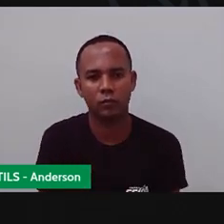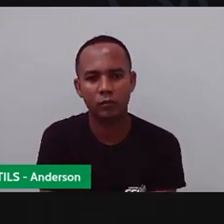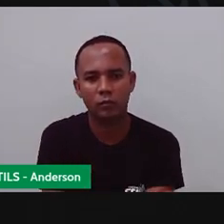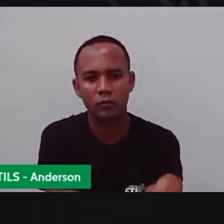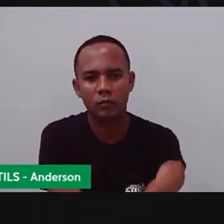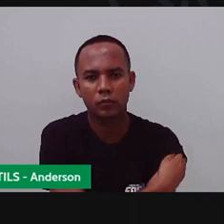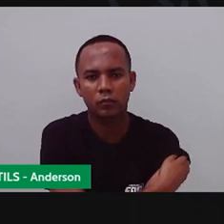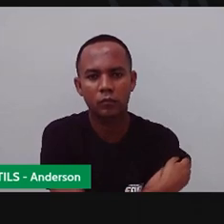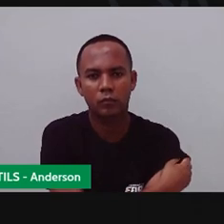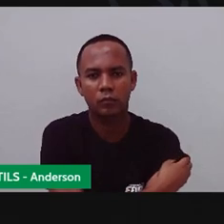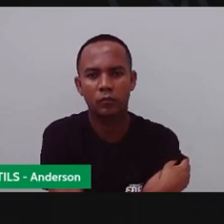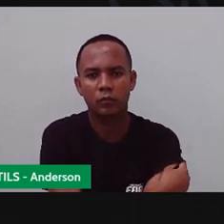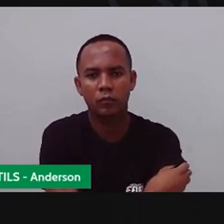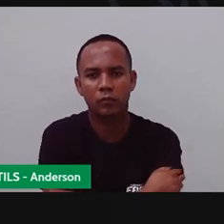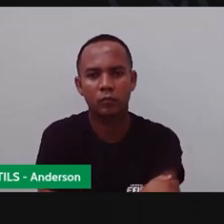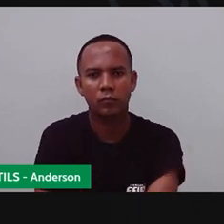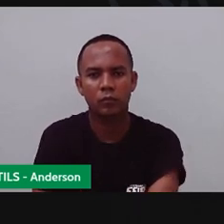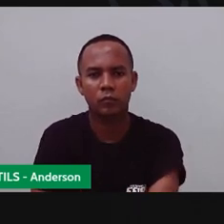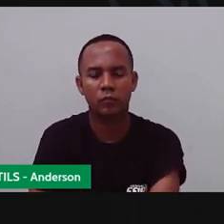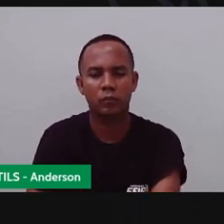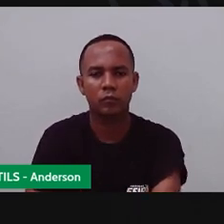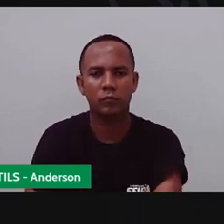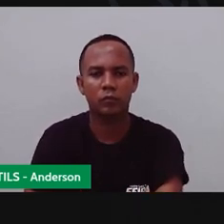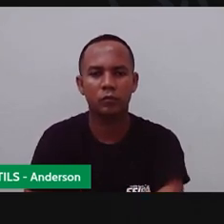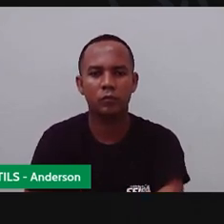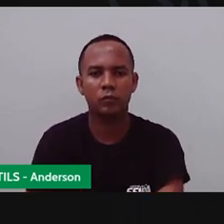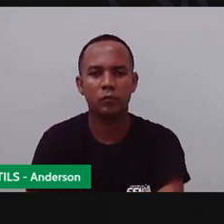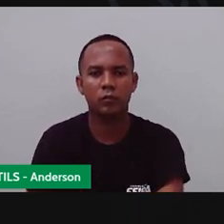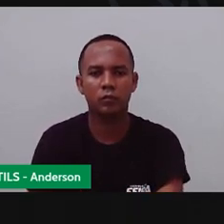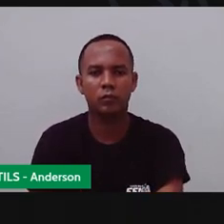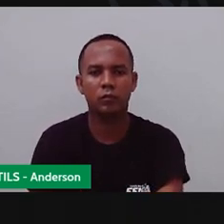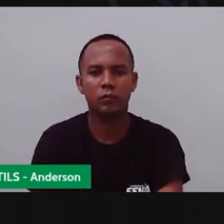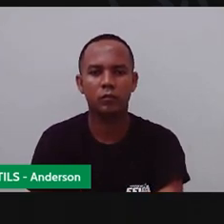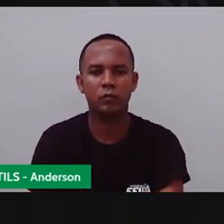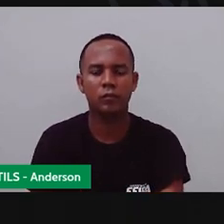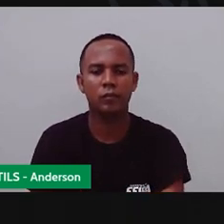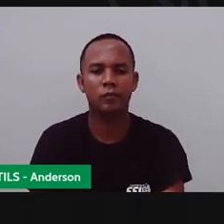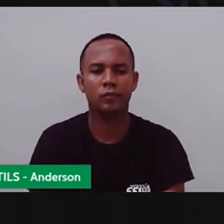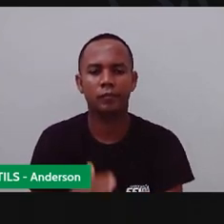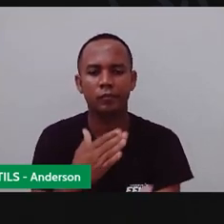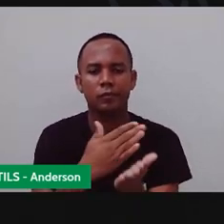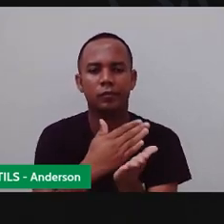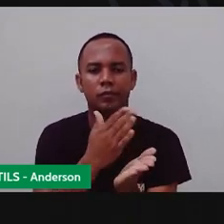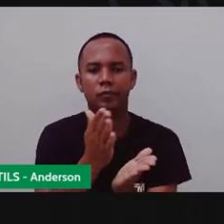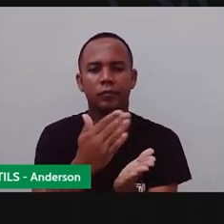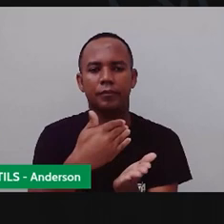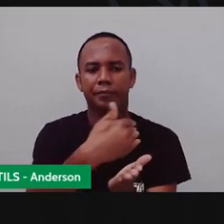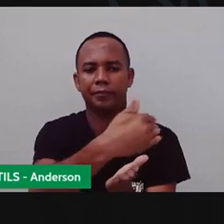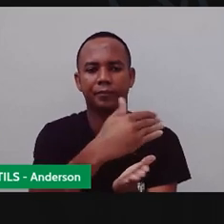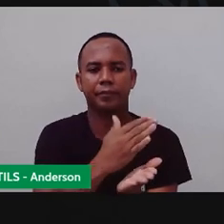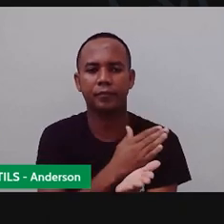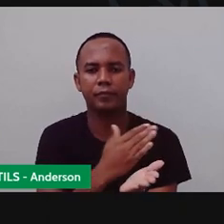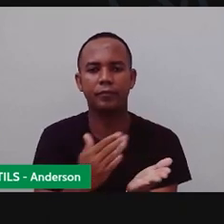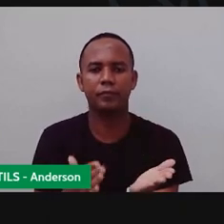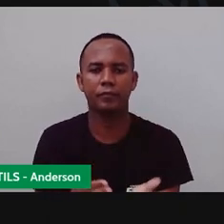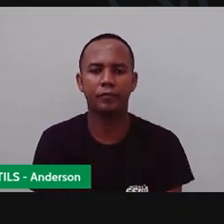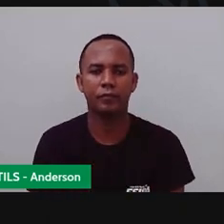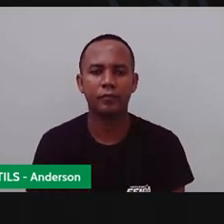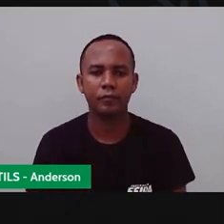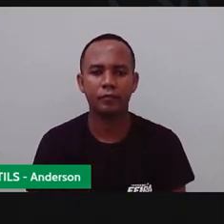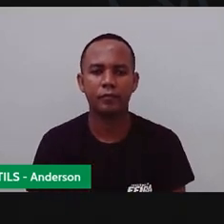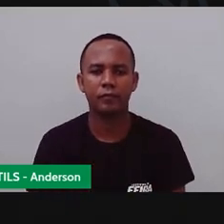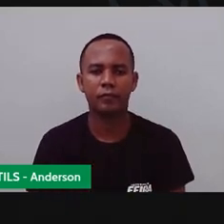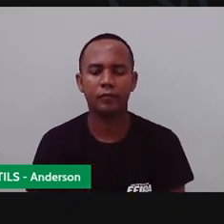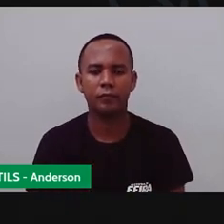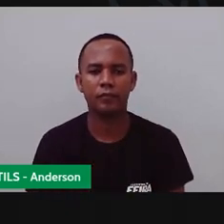dividiu, tá vendo? Ela foi dividindo de acordo com o espaço do relógio. Ela dividiu em doze.